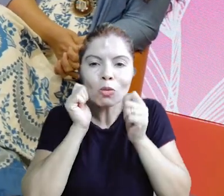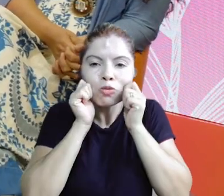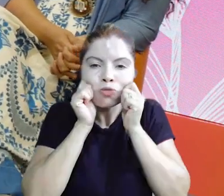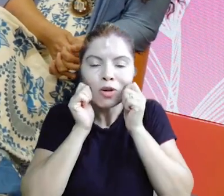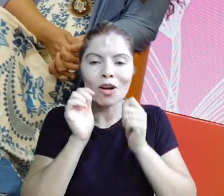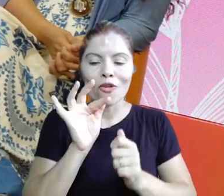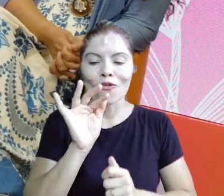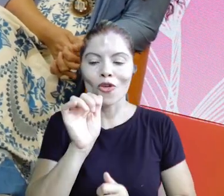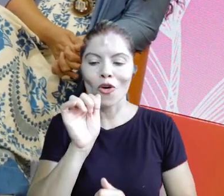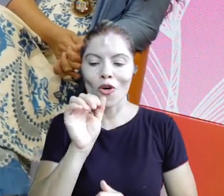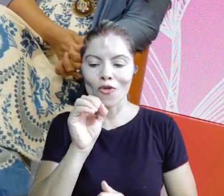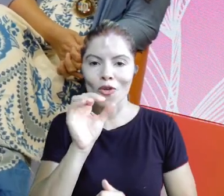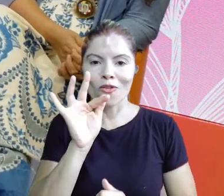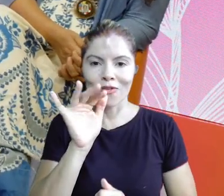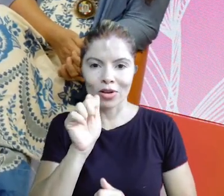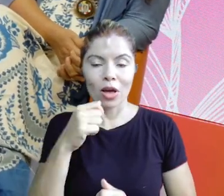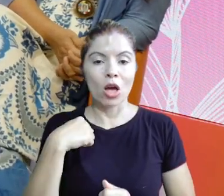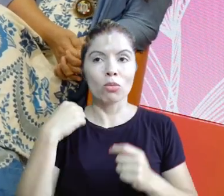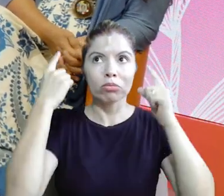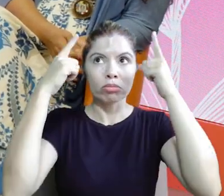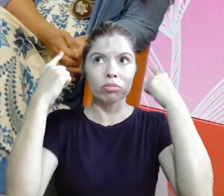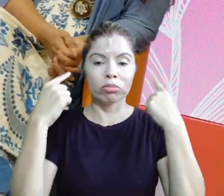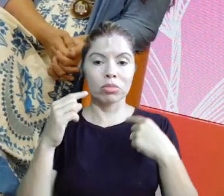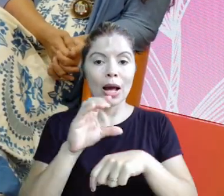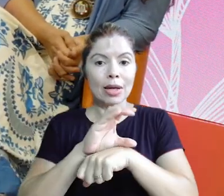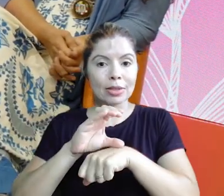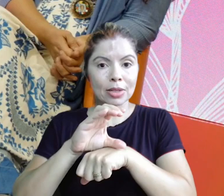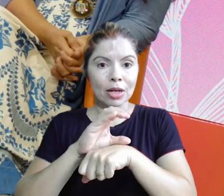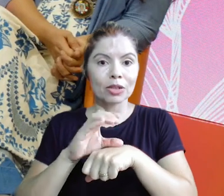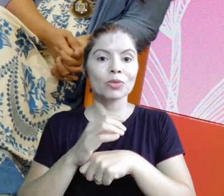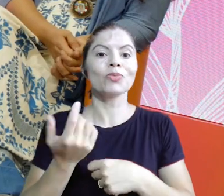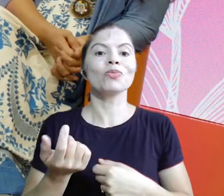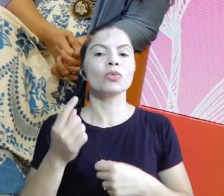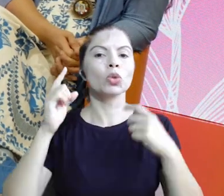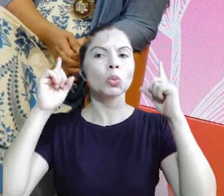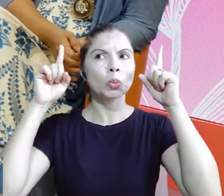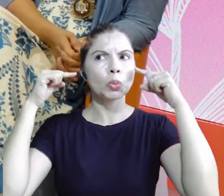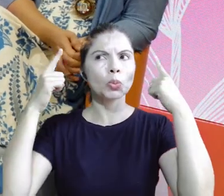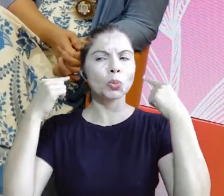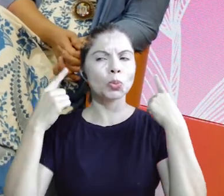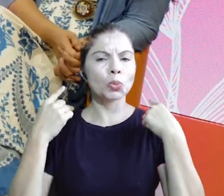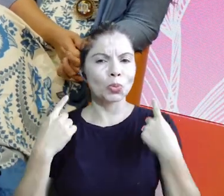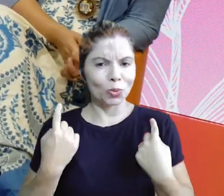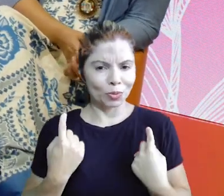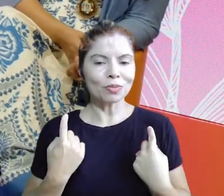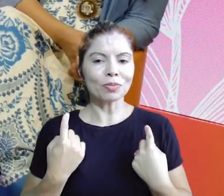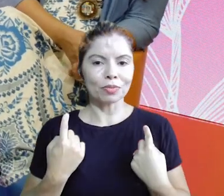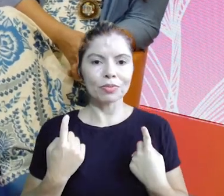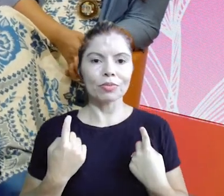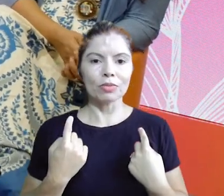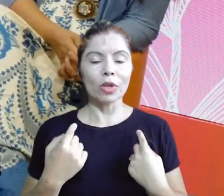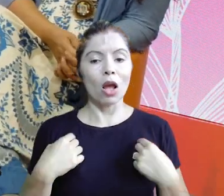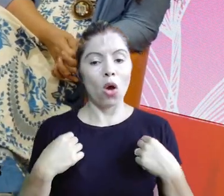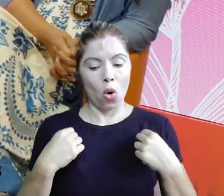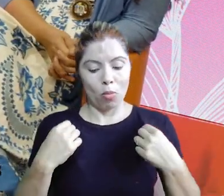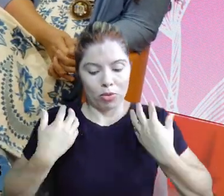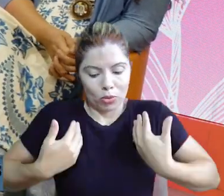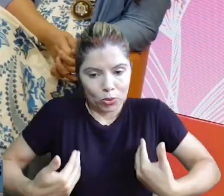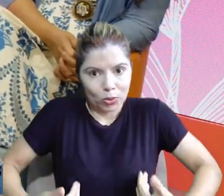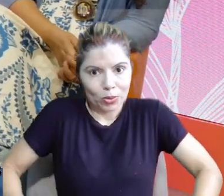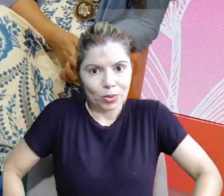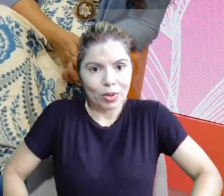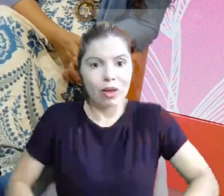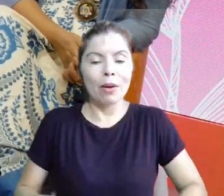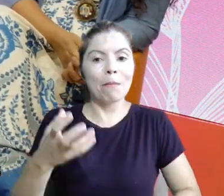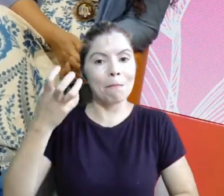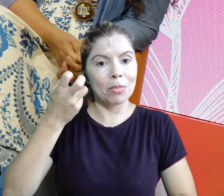tenho cabelo castanho, cacheado, anelados. Ondulados? Ondulados. Estou